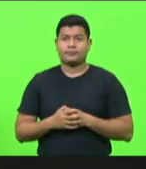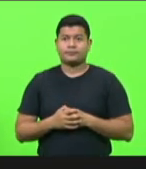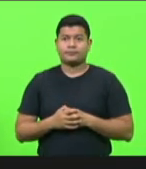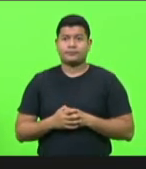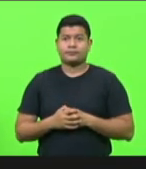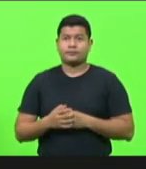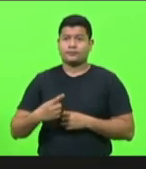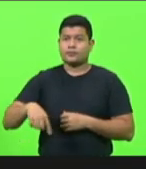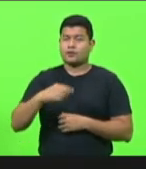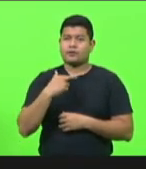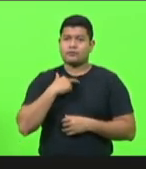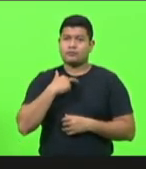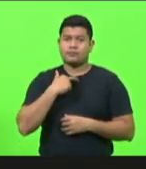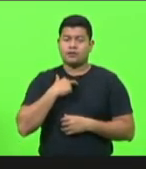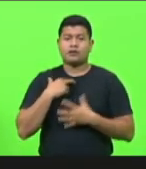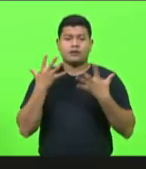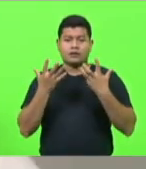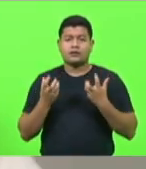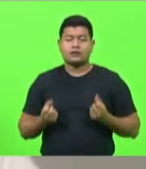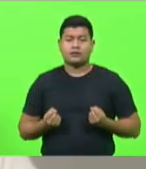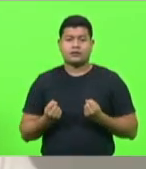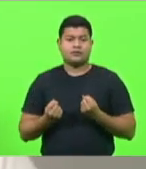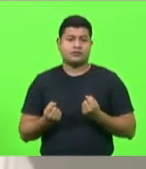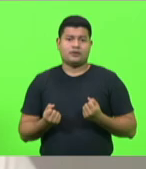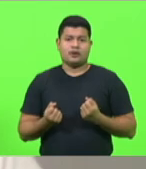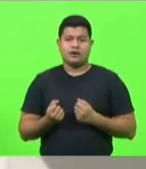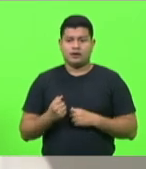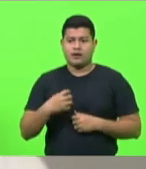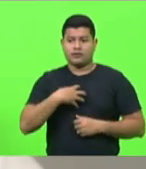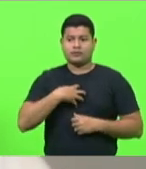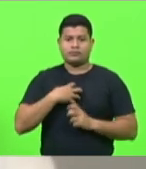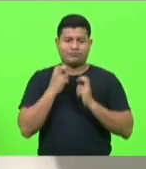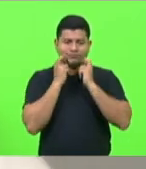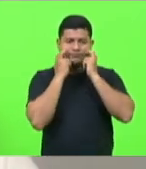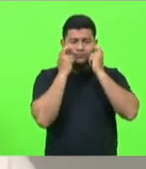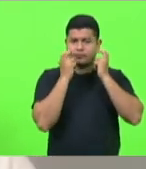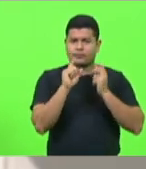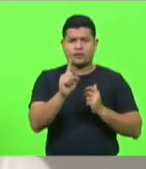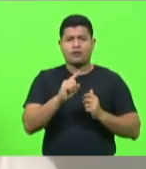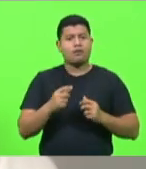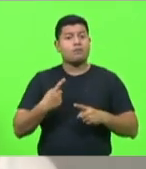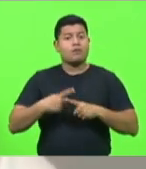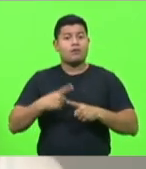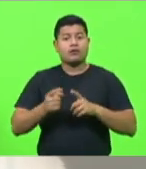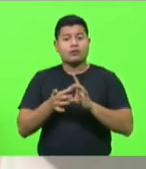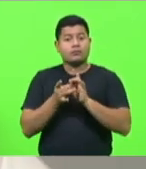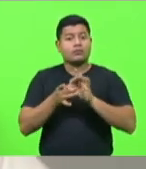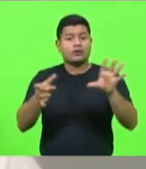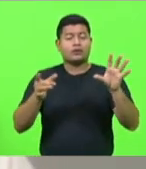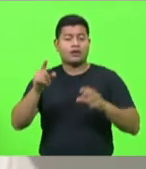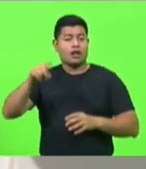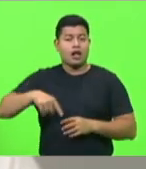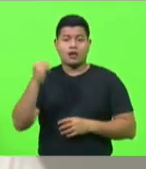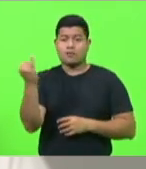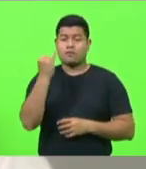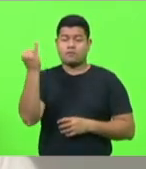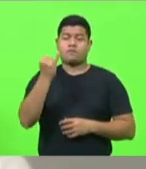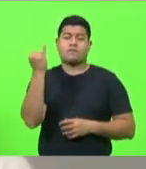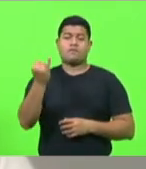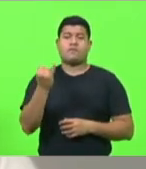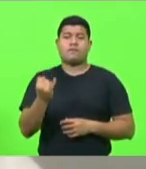esse tipo de constrangimento, porque essa liberdade é uma liberdade essencial como todas as outras.